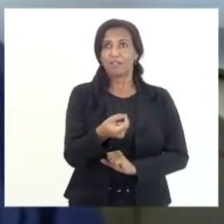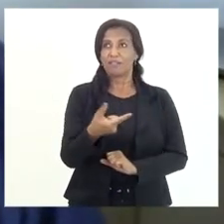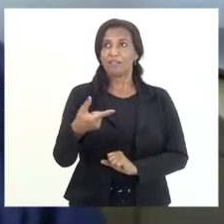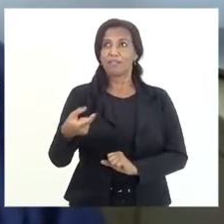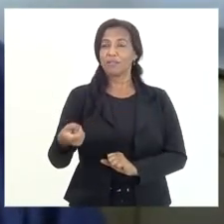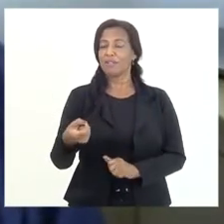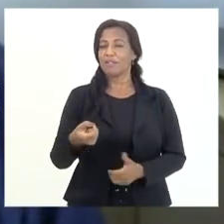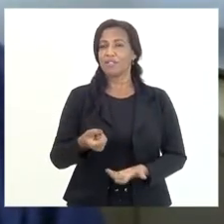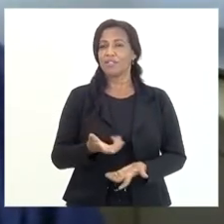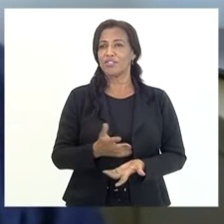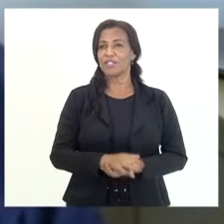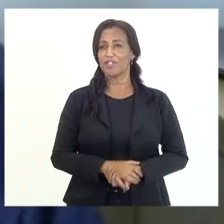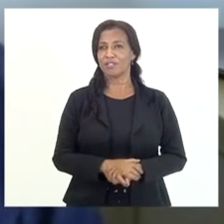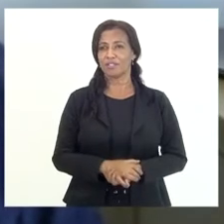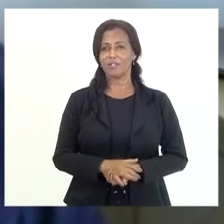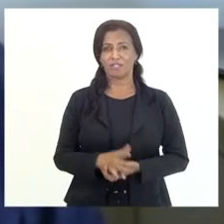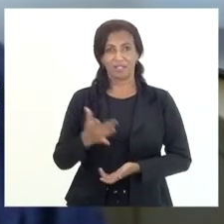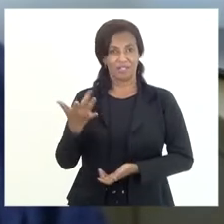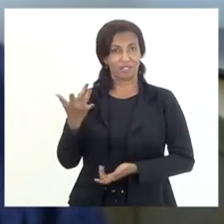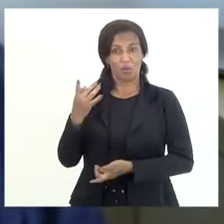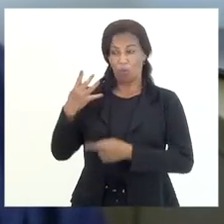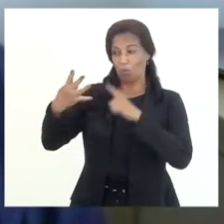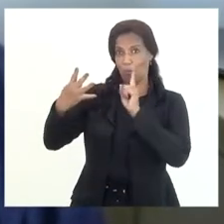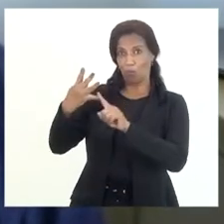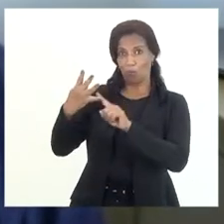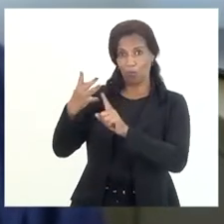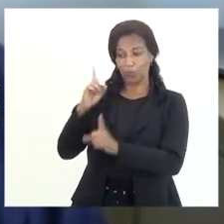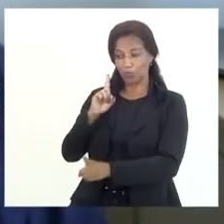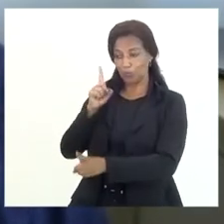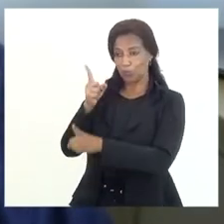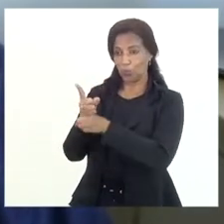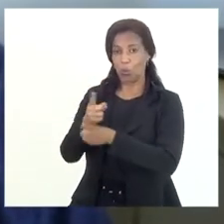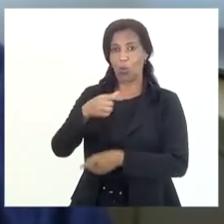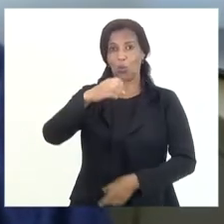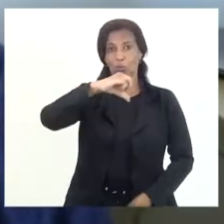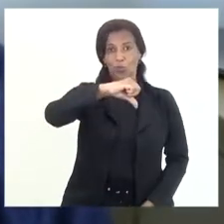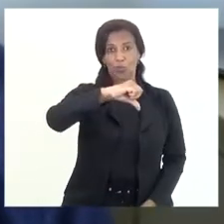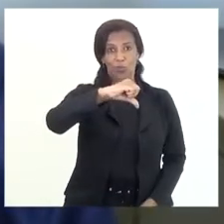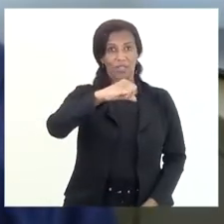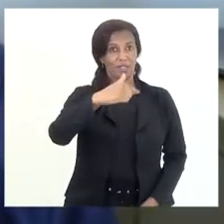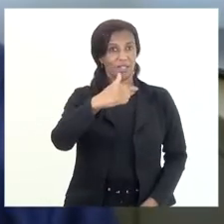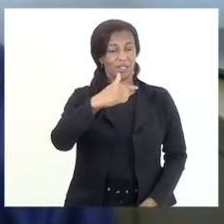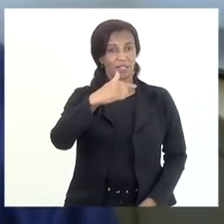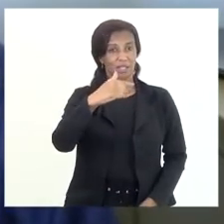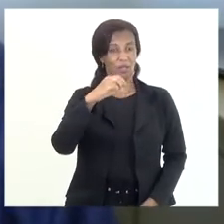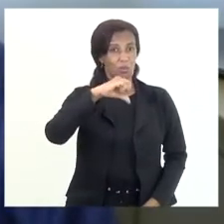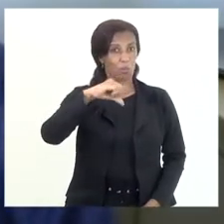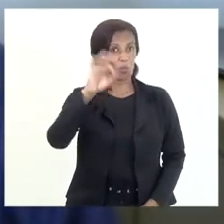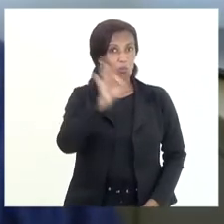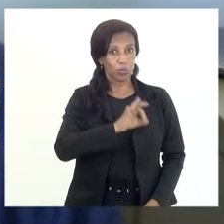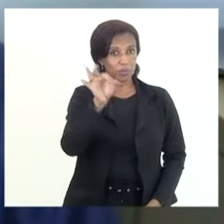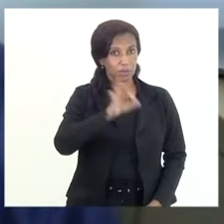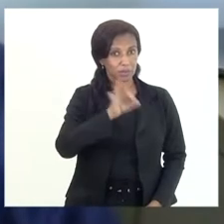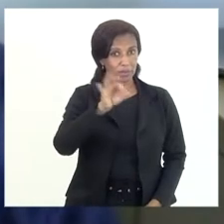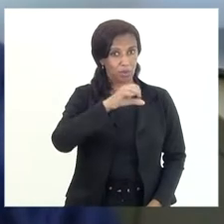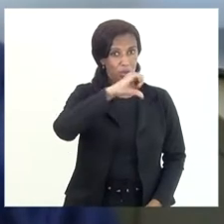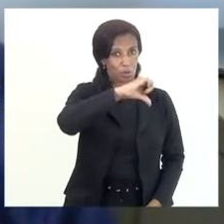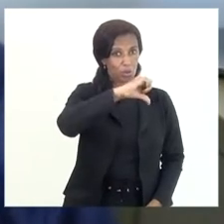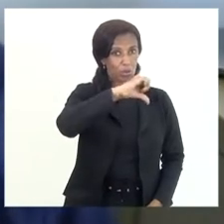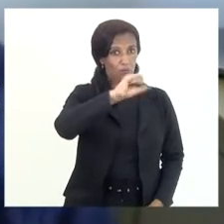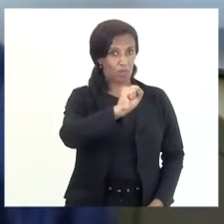97,99%, praticamente